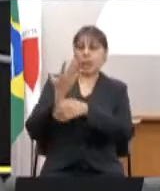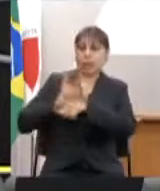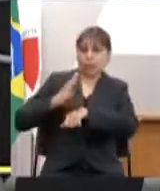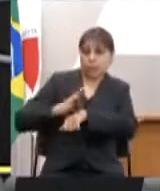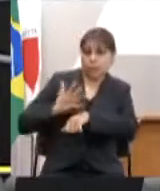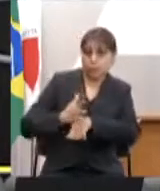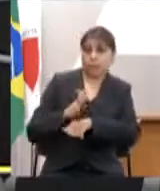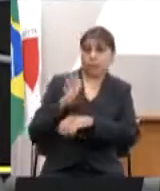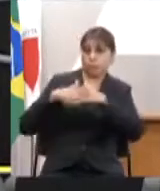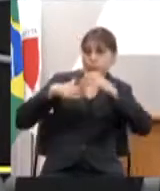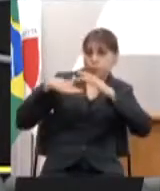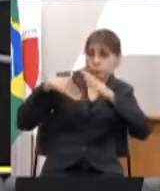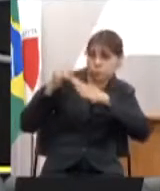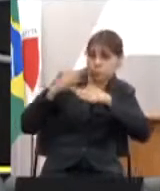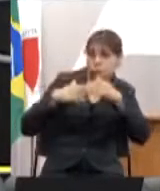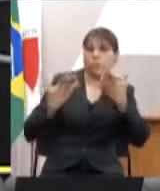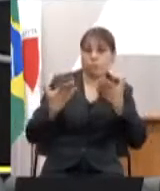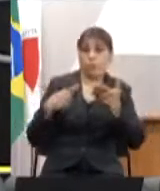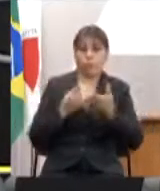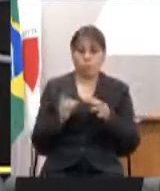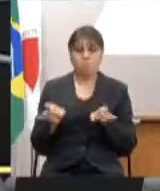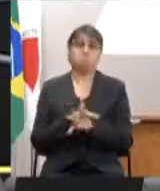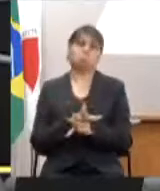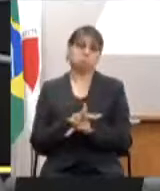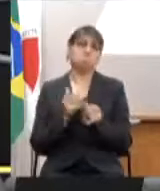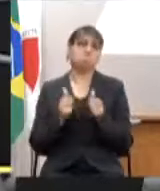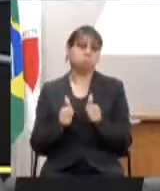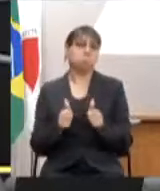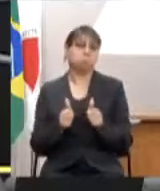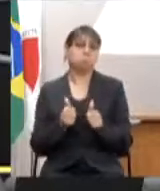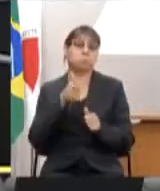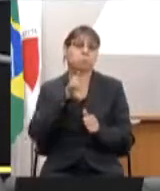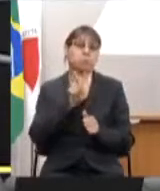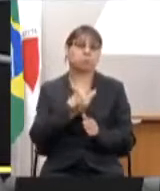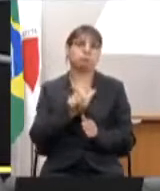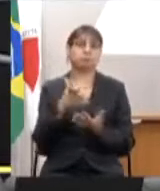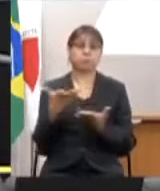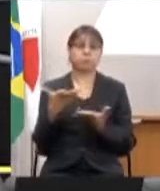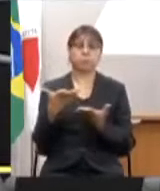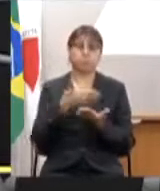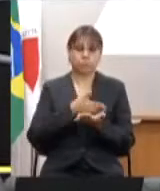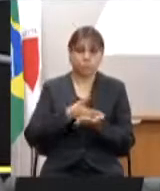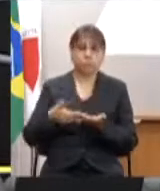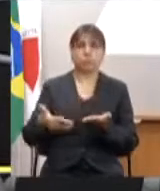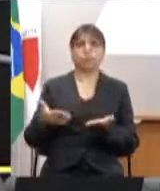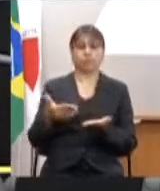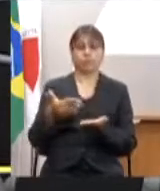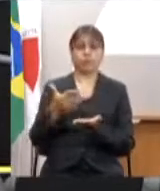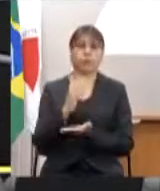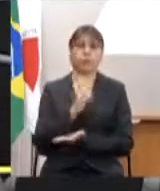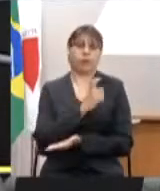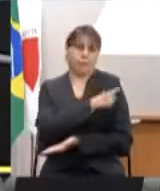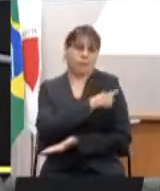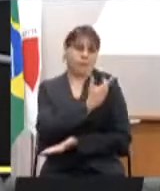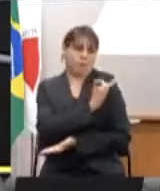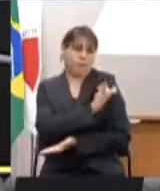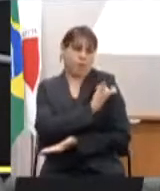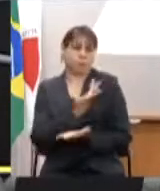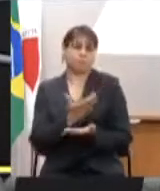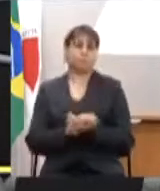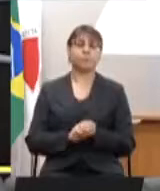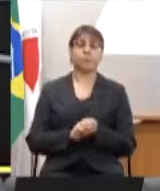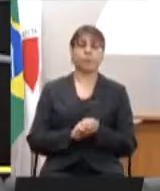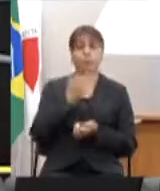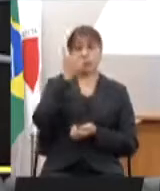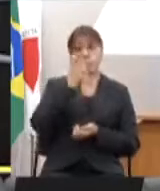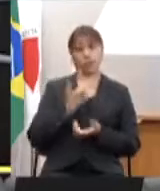para que nós possamos estar preparados em relação à vacinação. De uma forma geral, eu